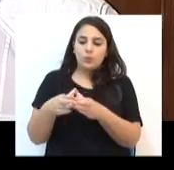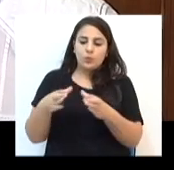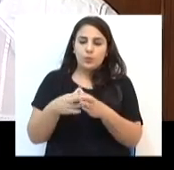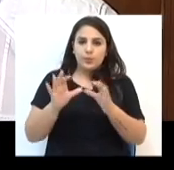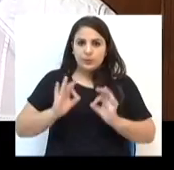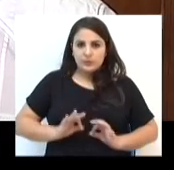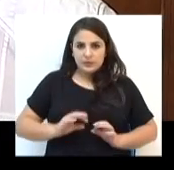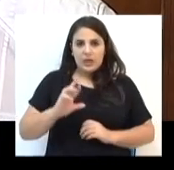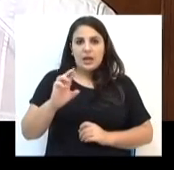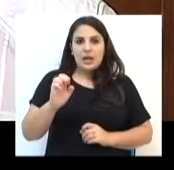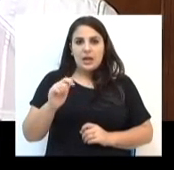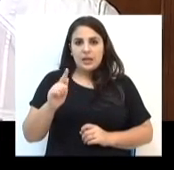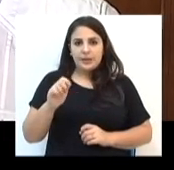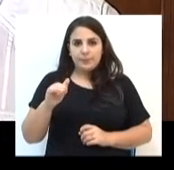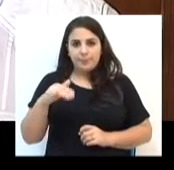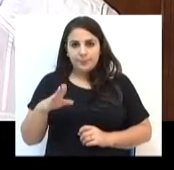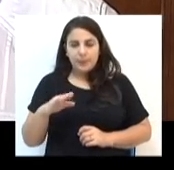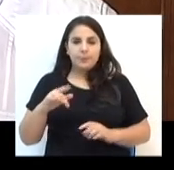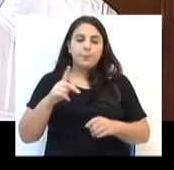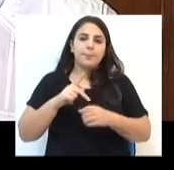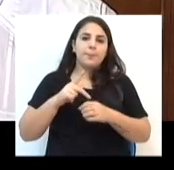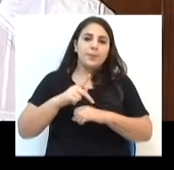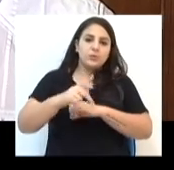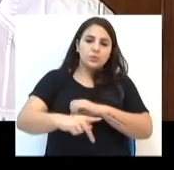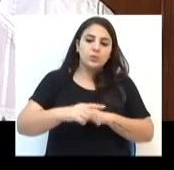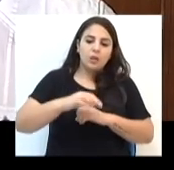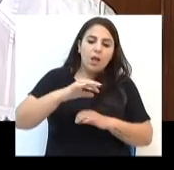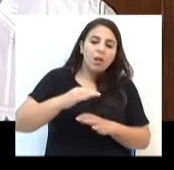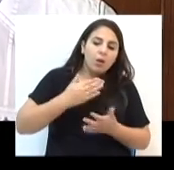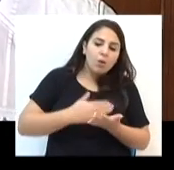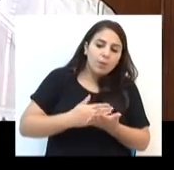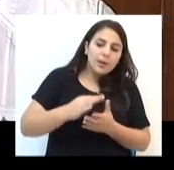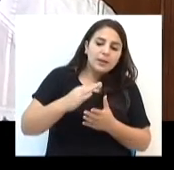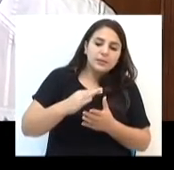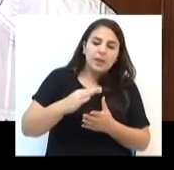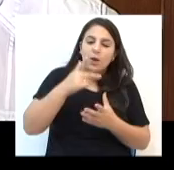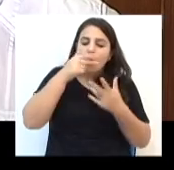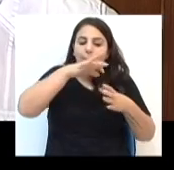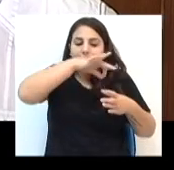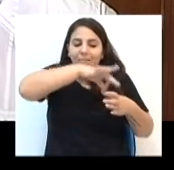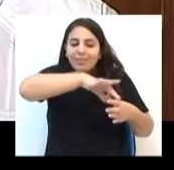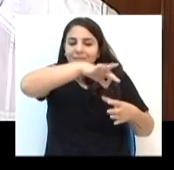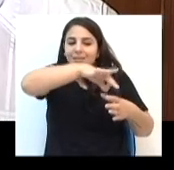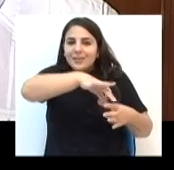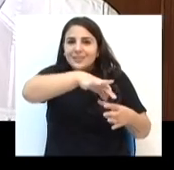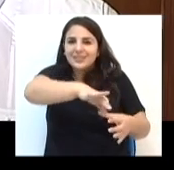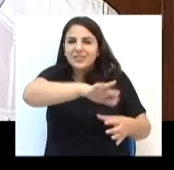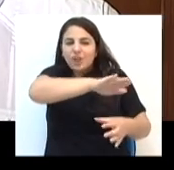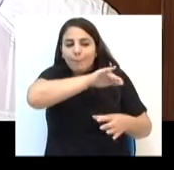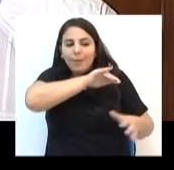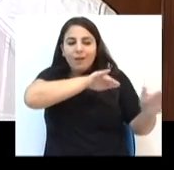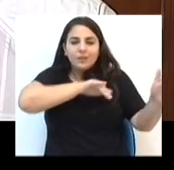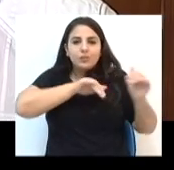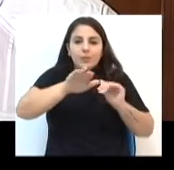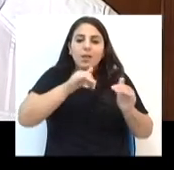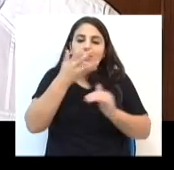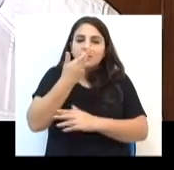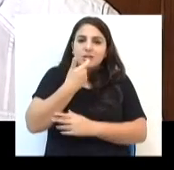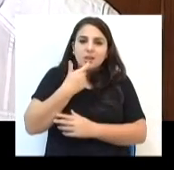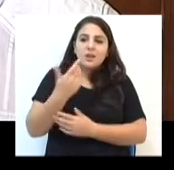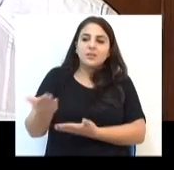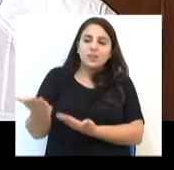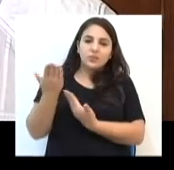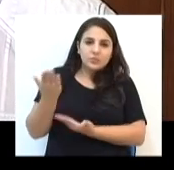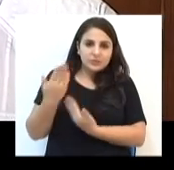que organiza o rugby em Passo Fundo, ela planta a semente. Então, está indo nas escolas, buscar os talentos, conversar, introduzir essas crianças e